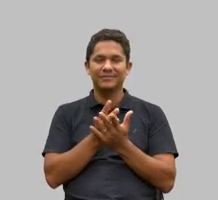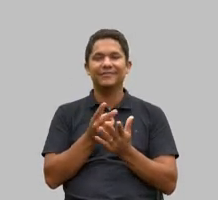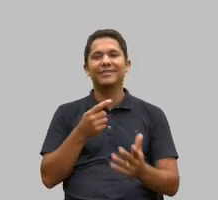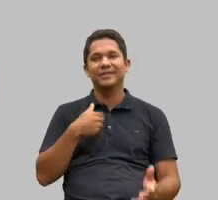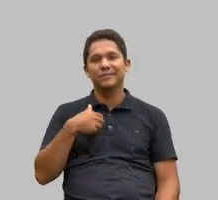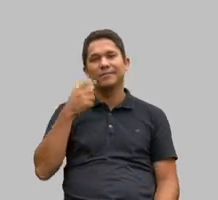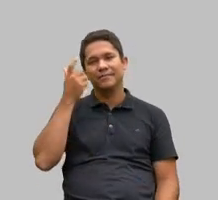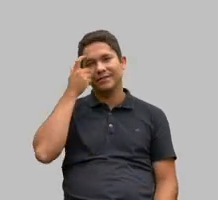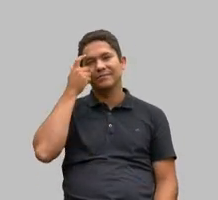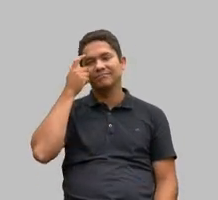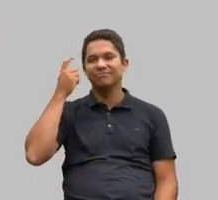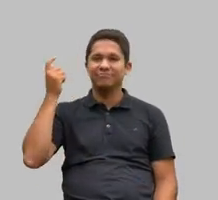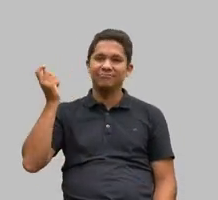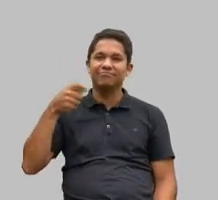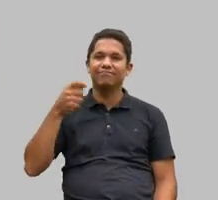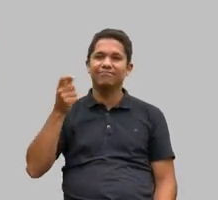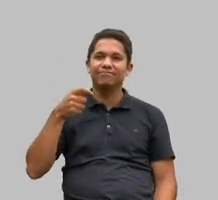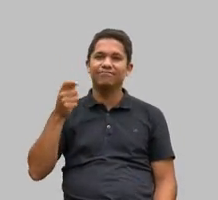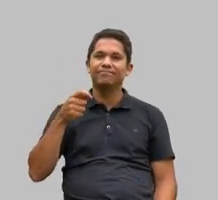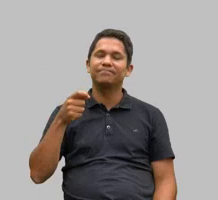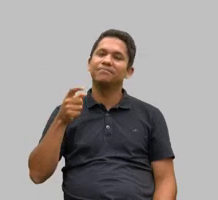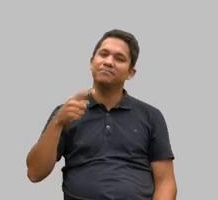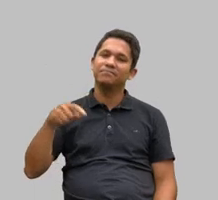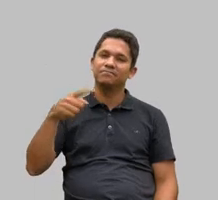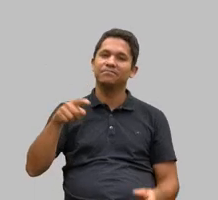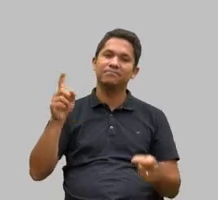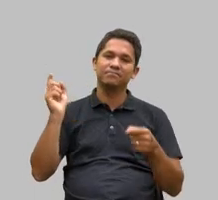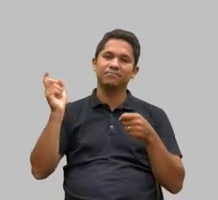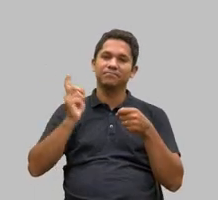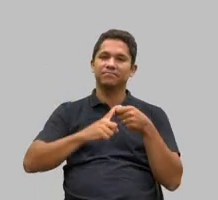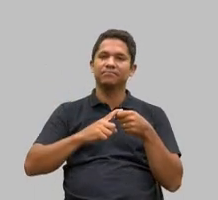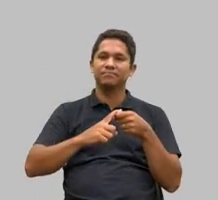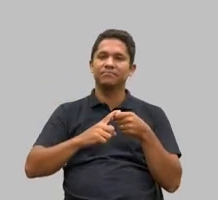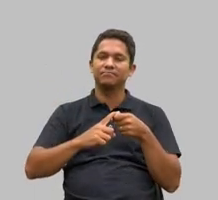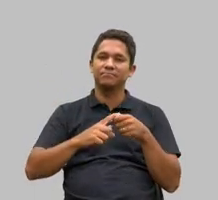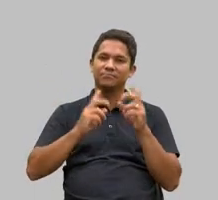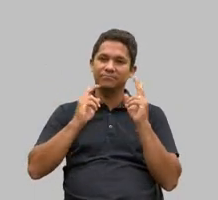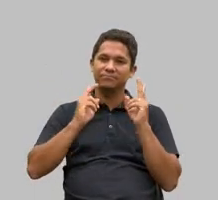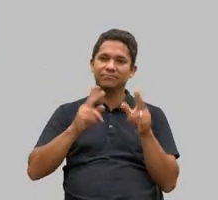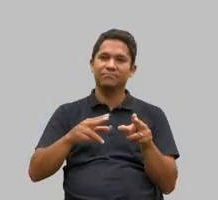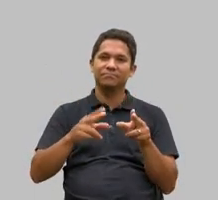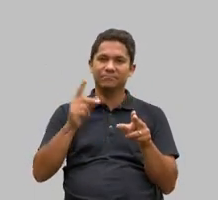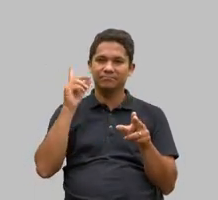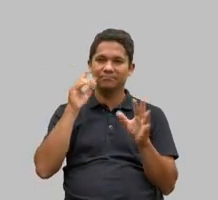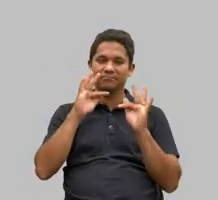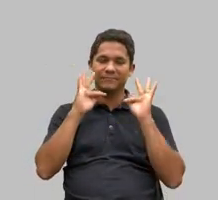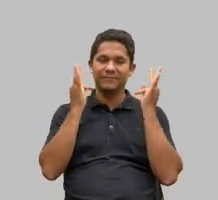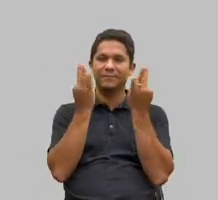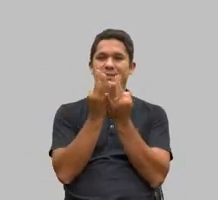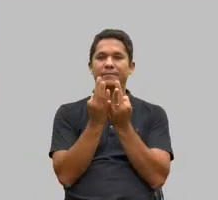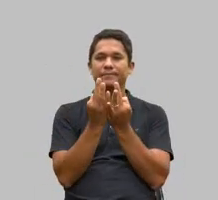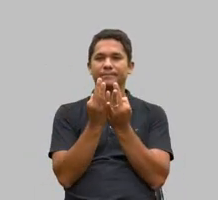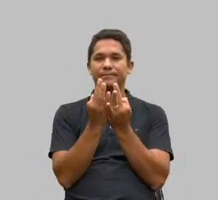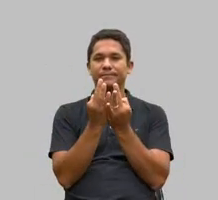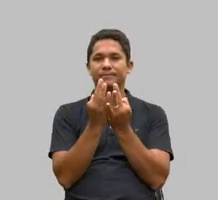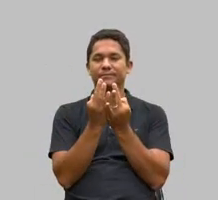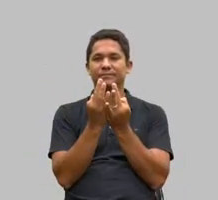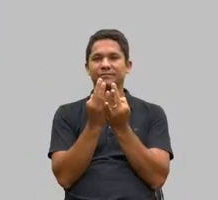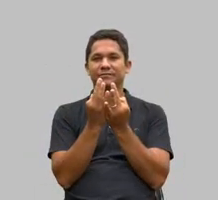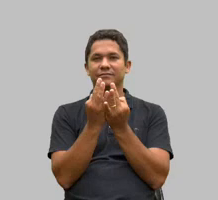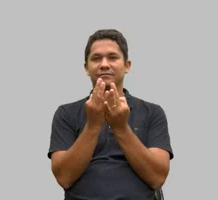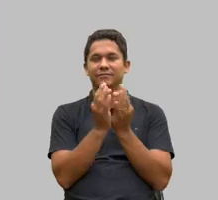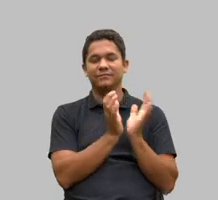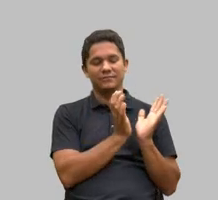é possível nós voltarmos a ser uma família a pai não